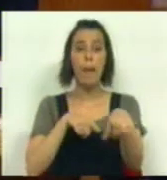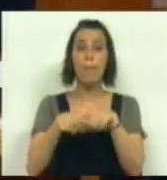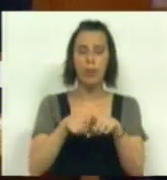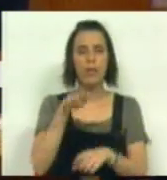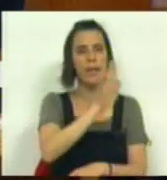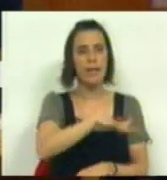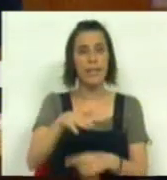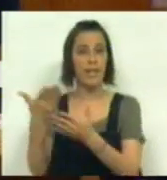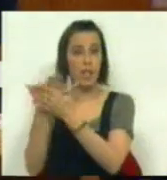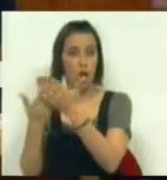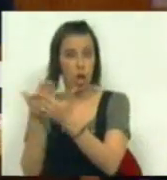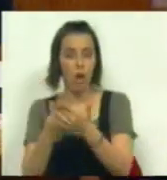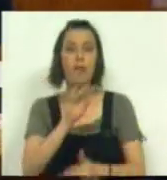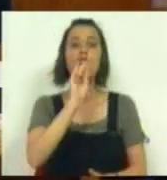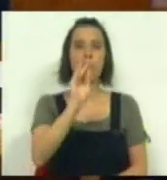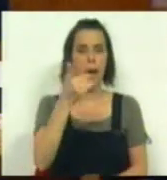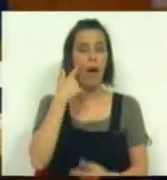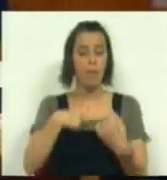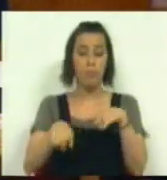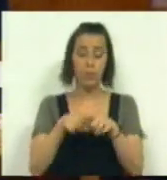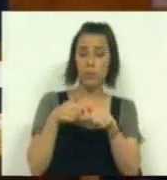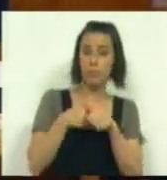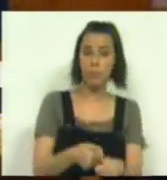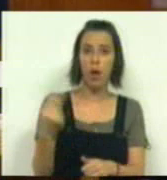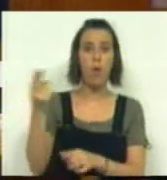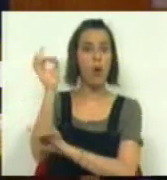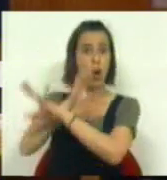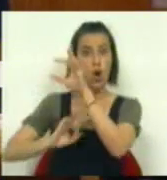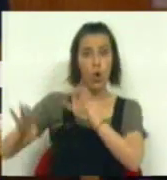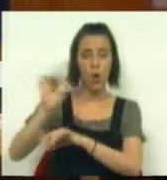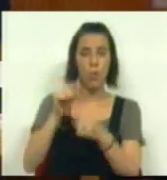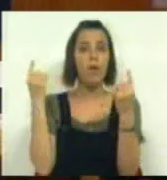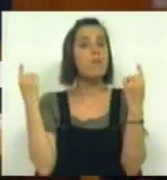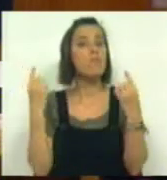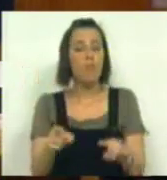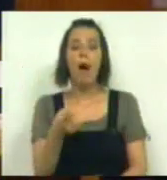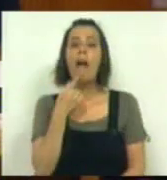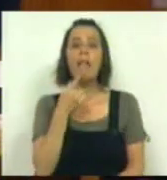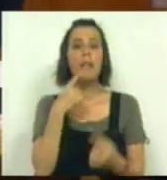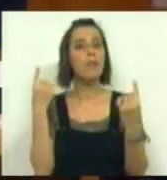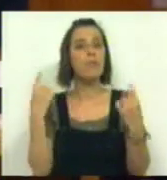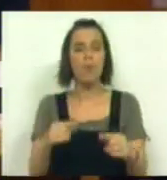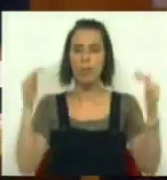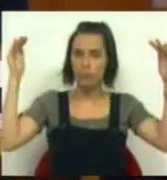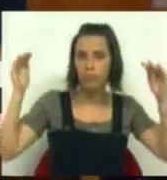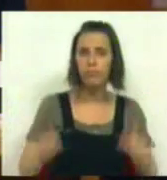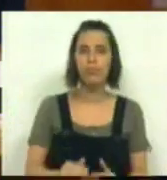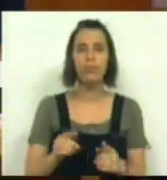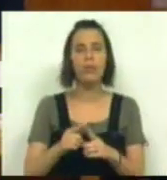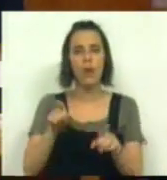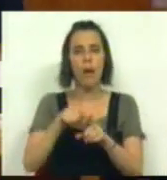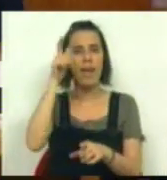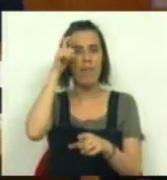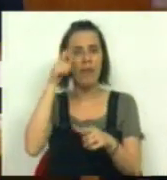à ciência económica que alertaram que a política seguida pela União Europeia só podia significar uma descida aos